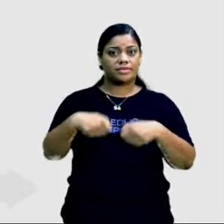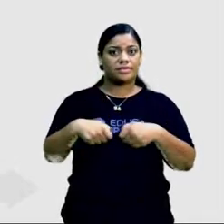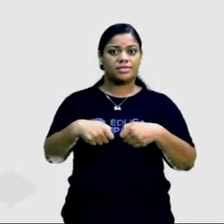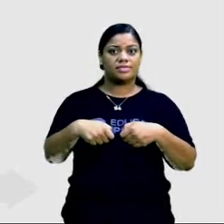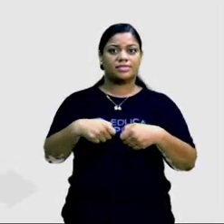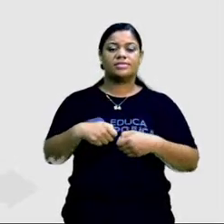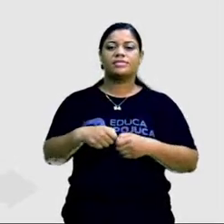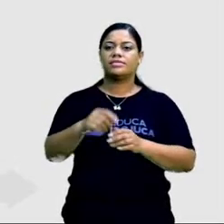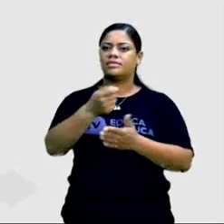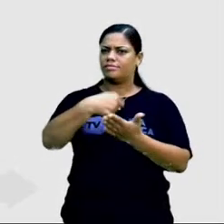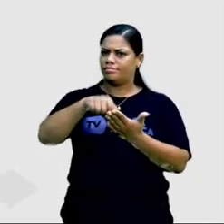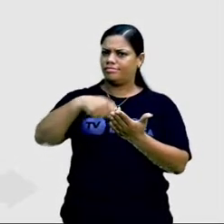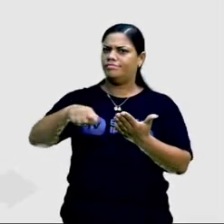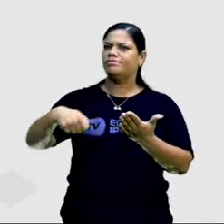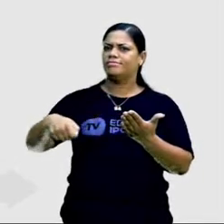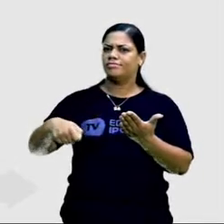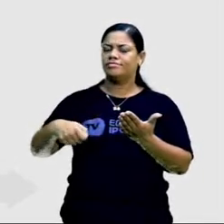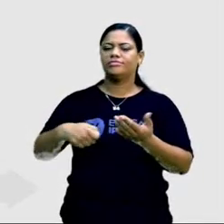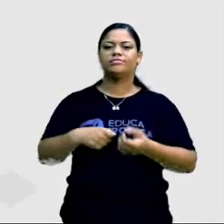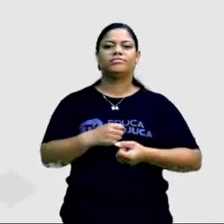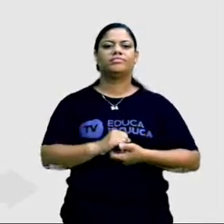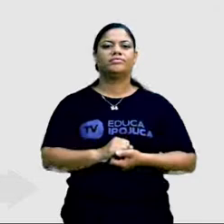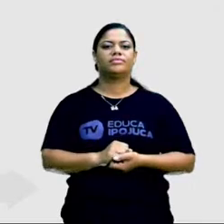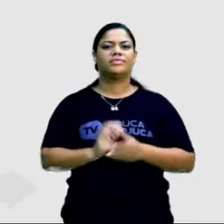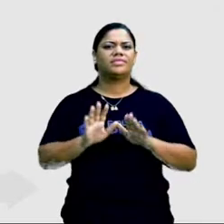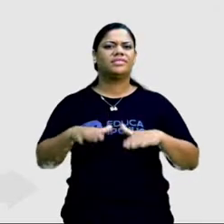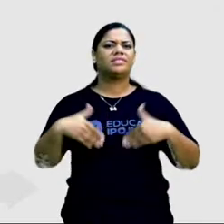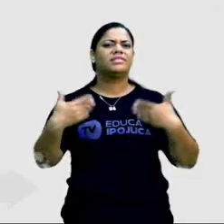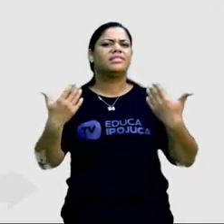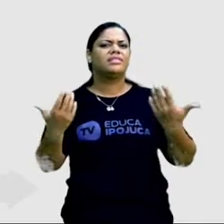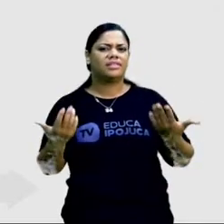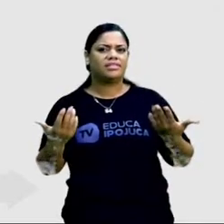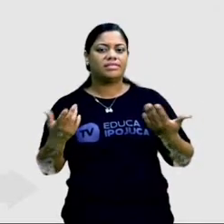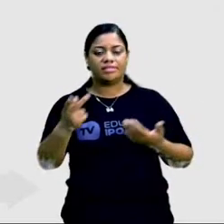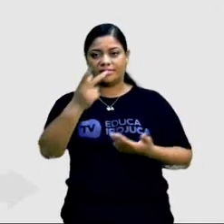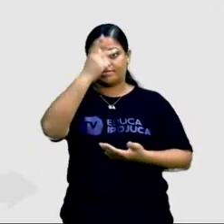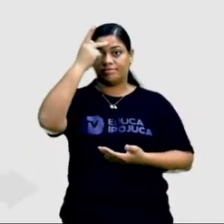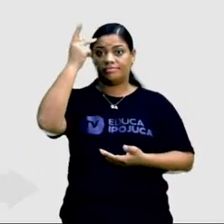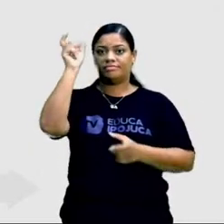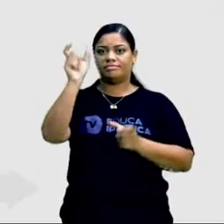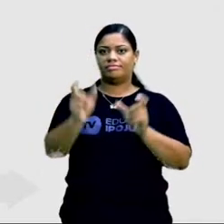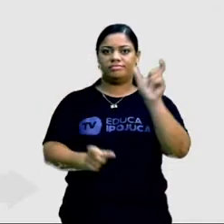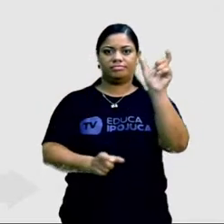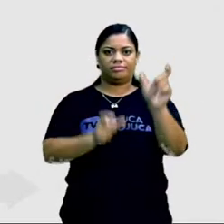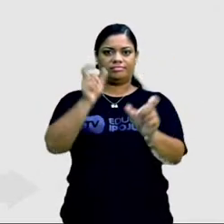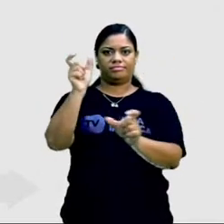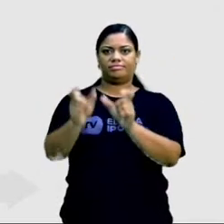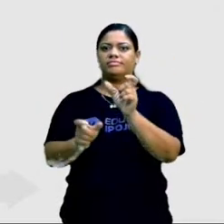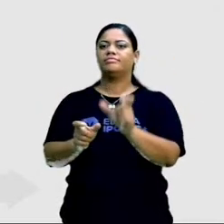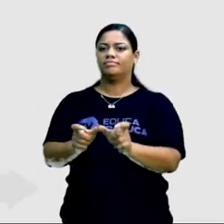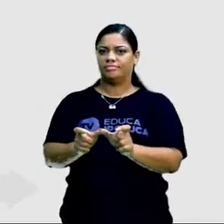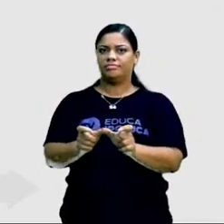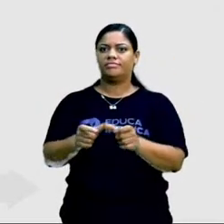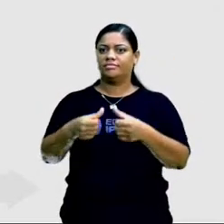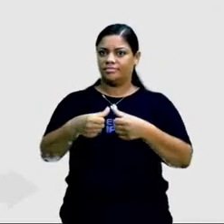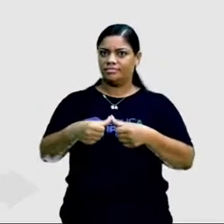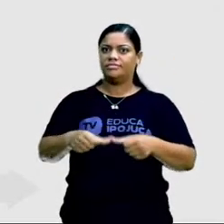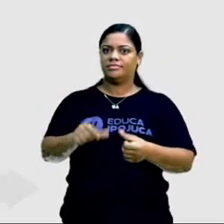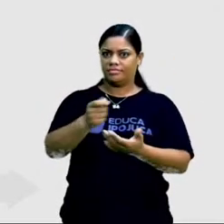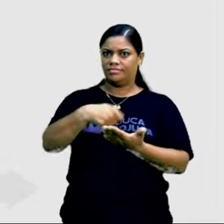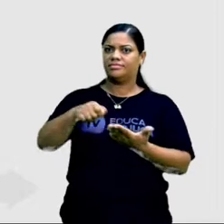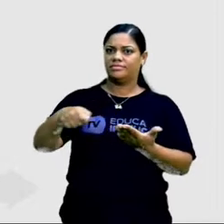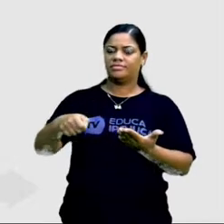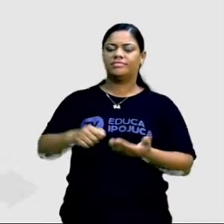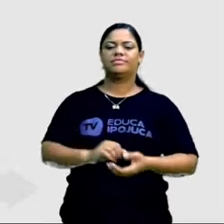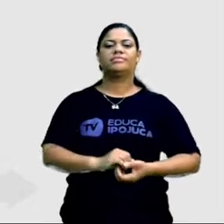pretende descrever. Quando eu coloco quem, eu estou falando dos sujeitos que fazem parte dessa informação que tem lá na